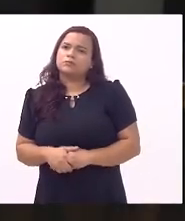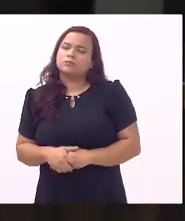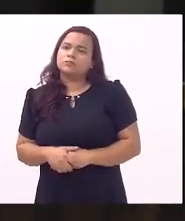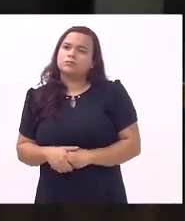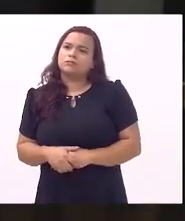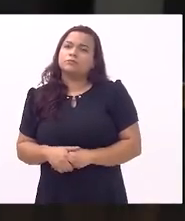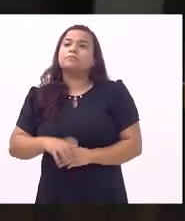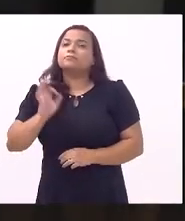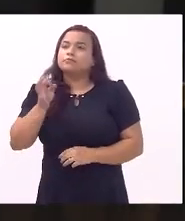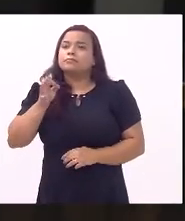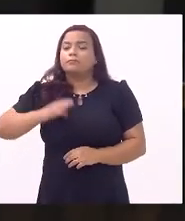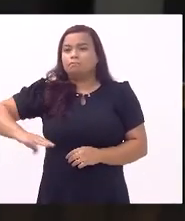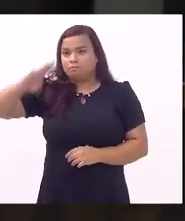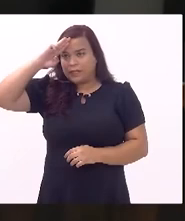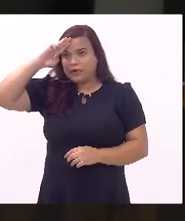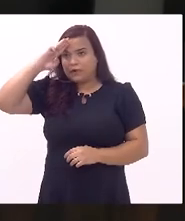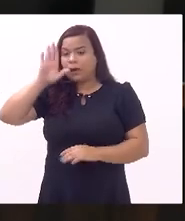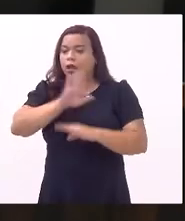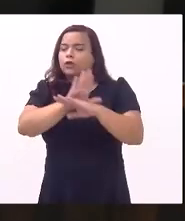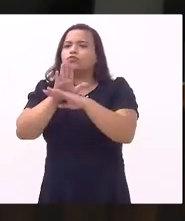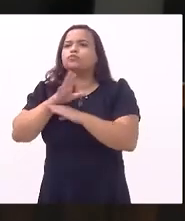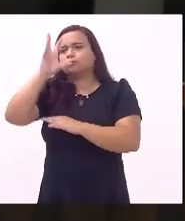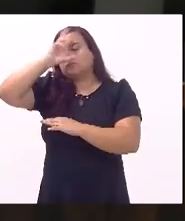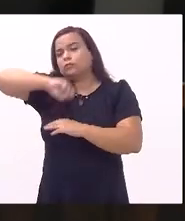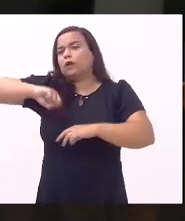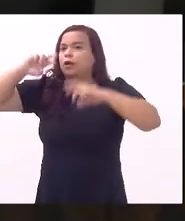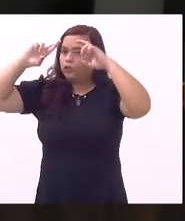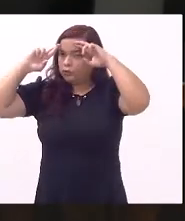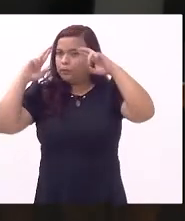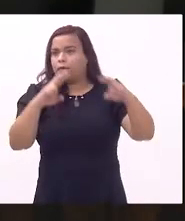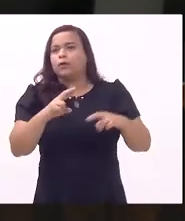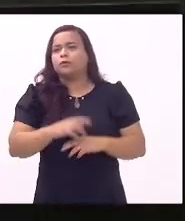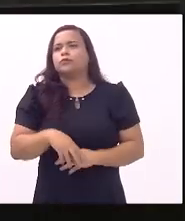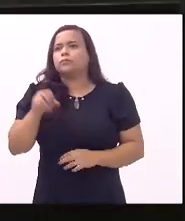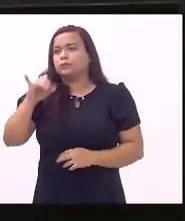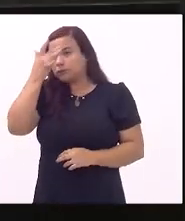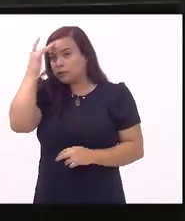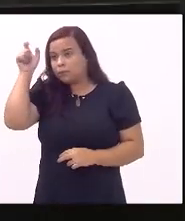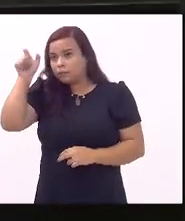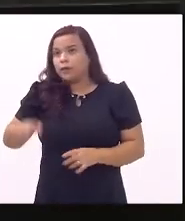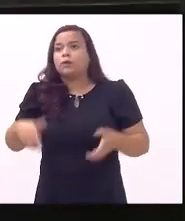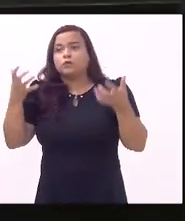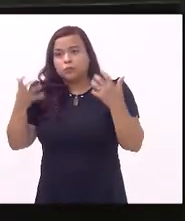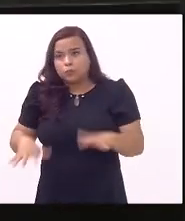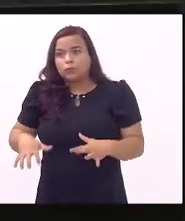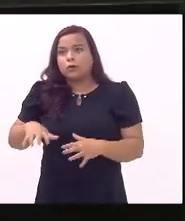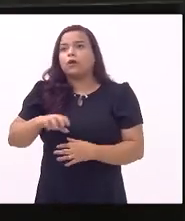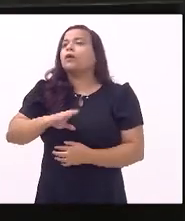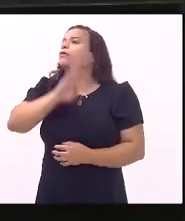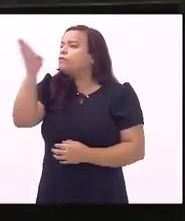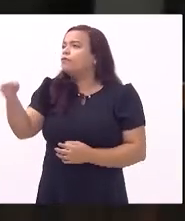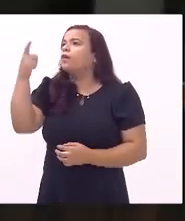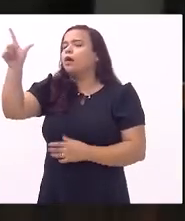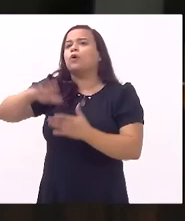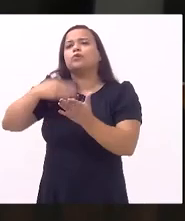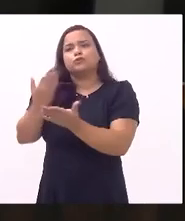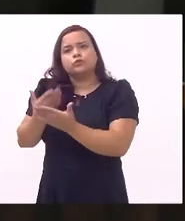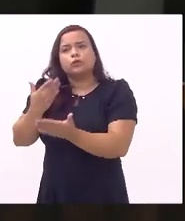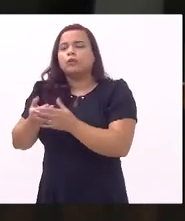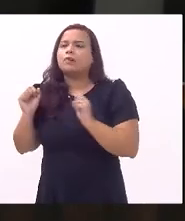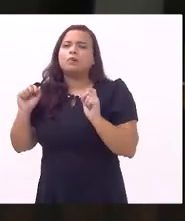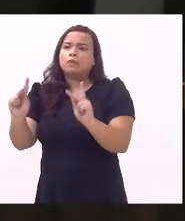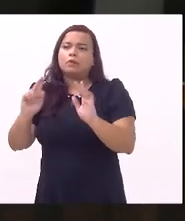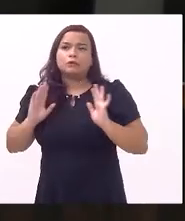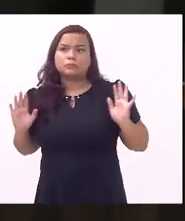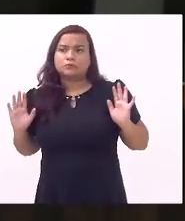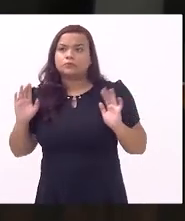o militarismo ele emprega o respeito e se a pessoa não quiser ir para lá que vá para outra escola e vai ser muito bem tratada também escola cívico-militar tem